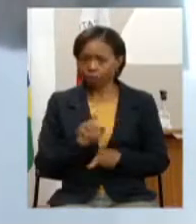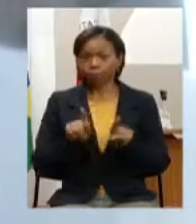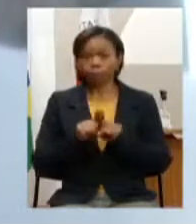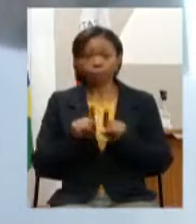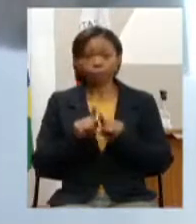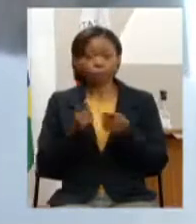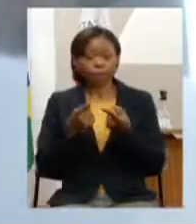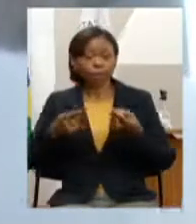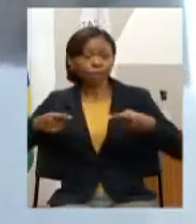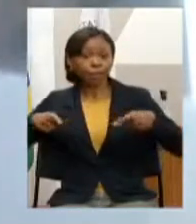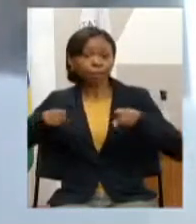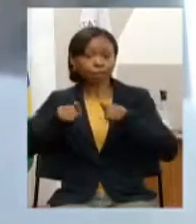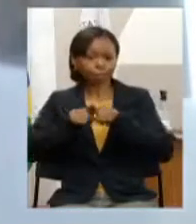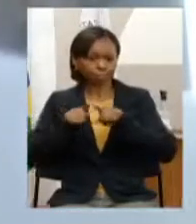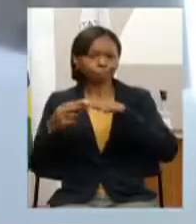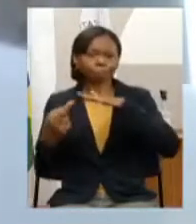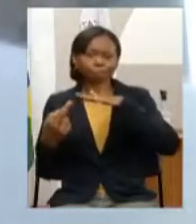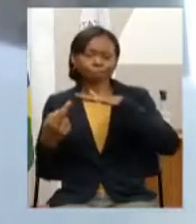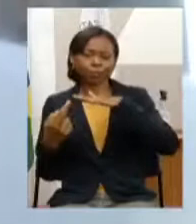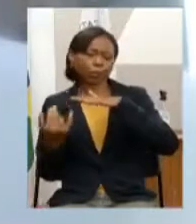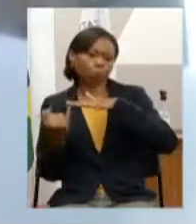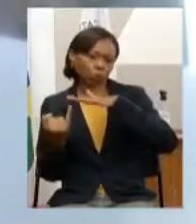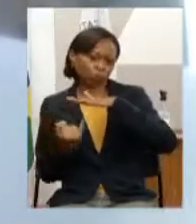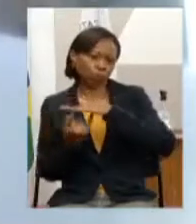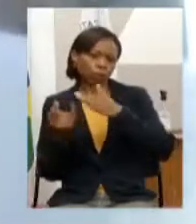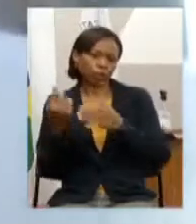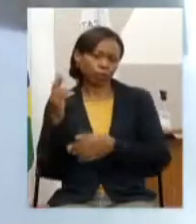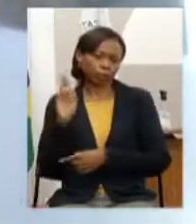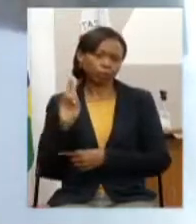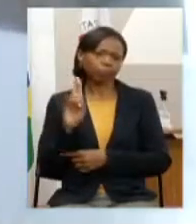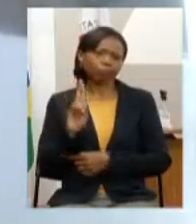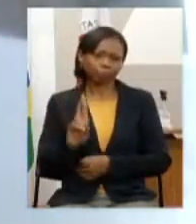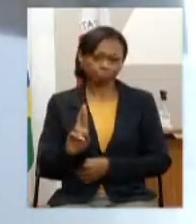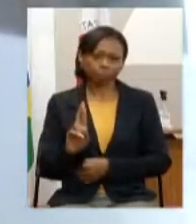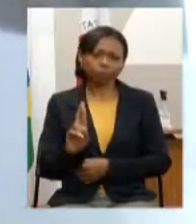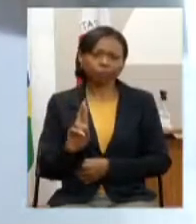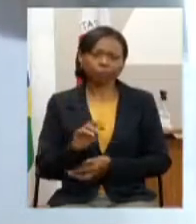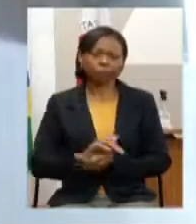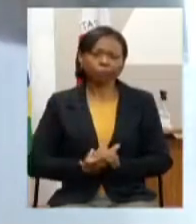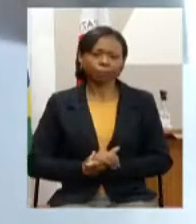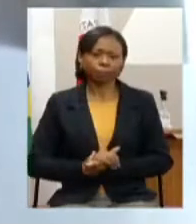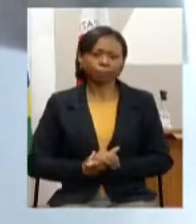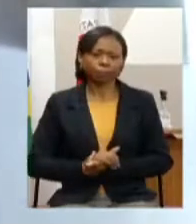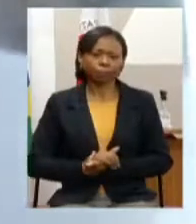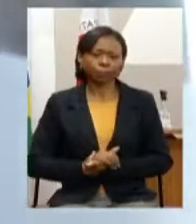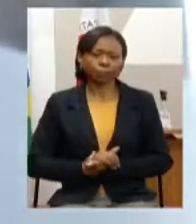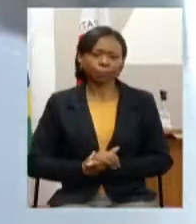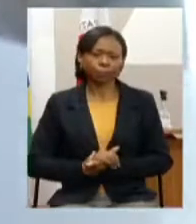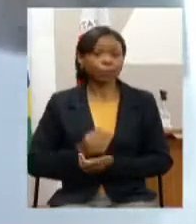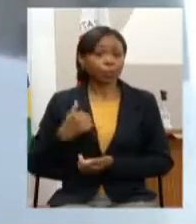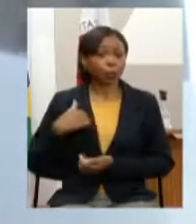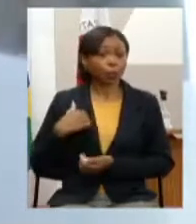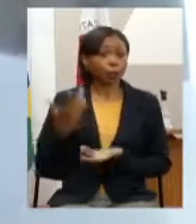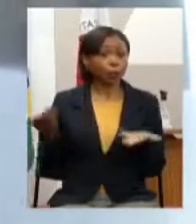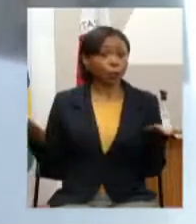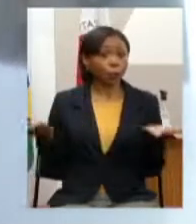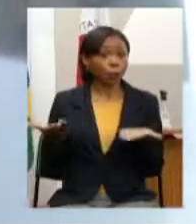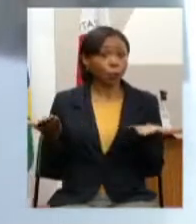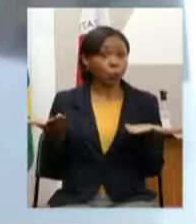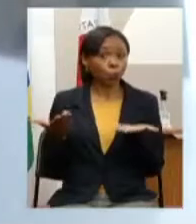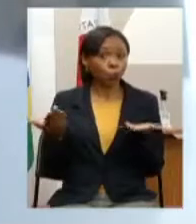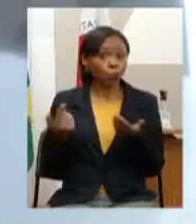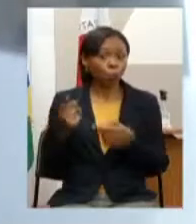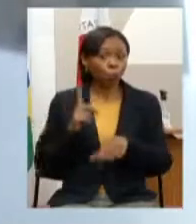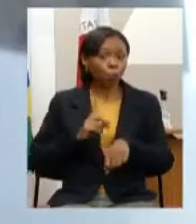como a Associação Comercial e Empresarial de Minas ACMinas por coincidência acabei de receber acabamos de